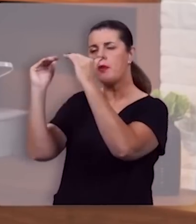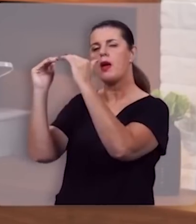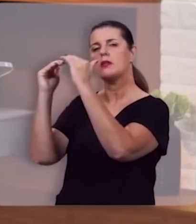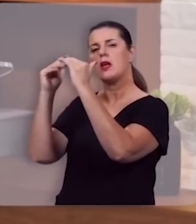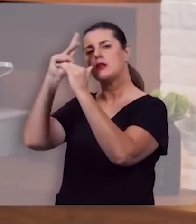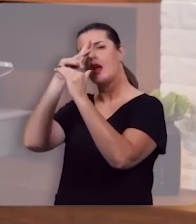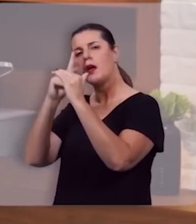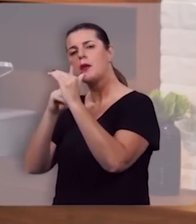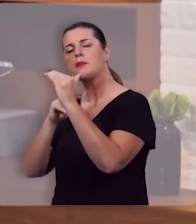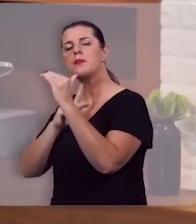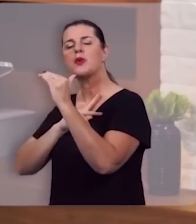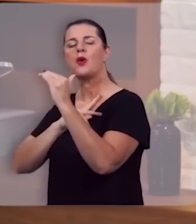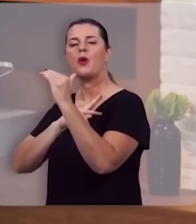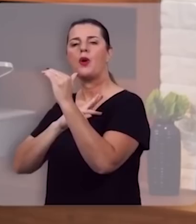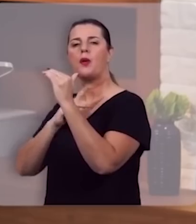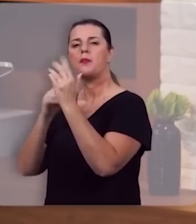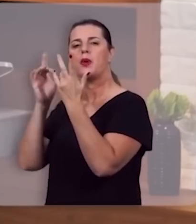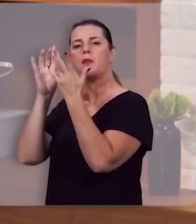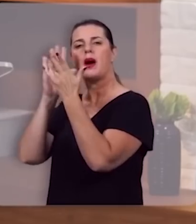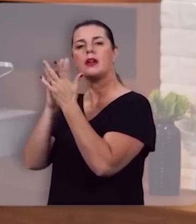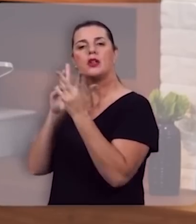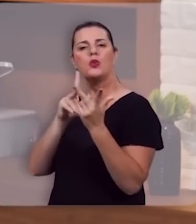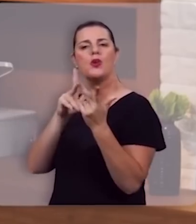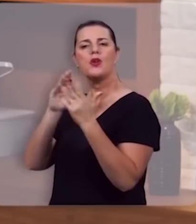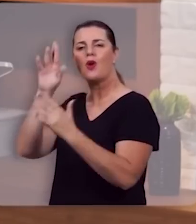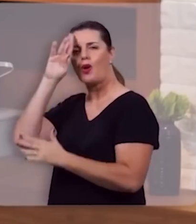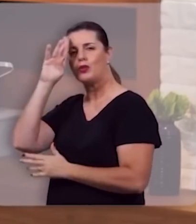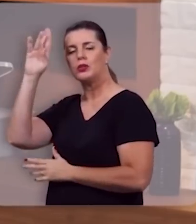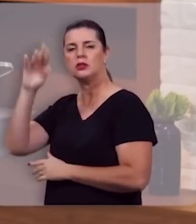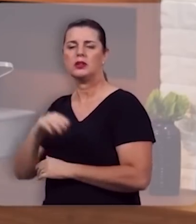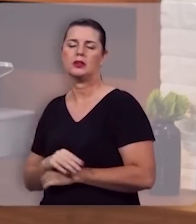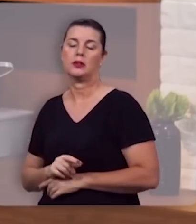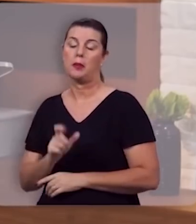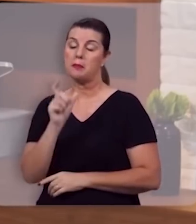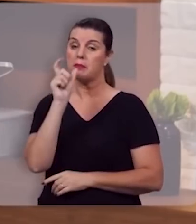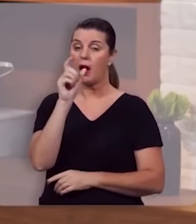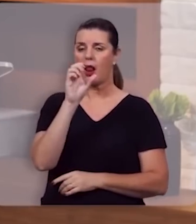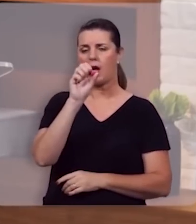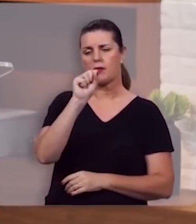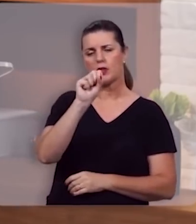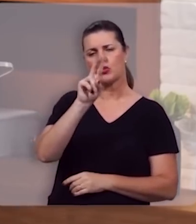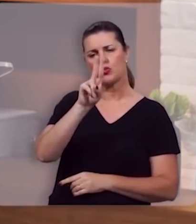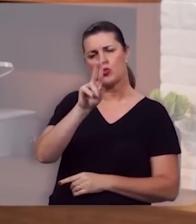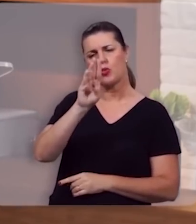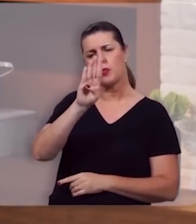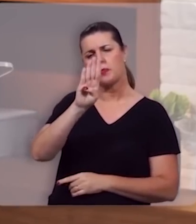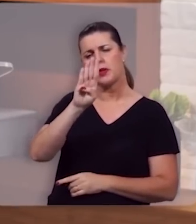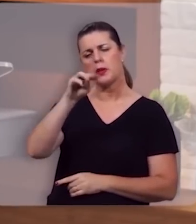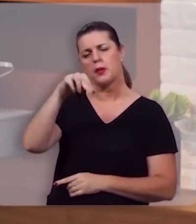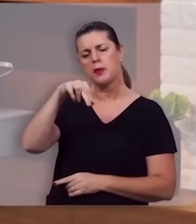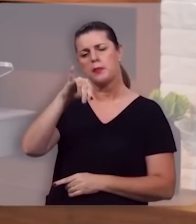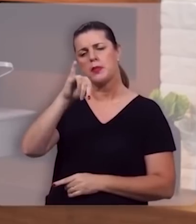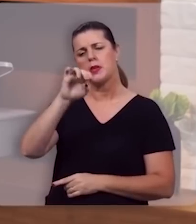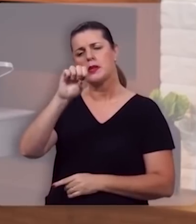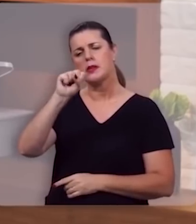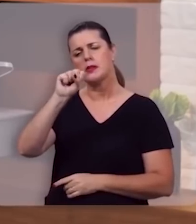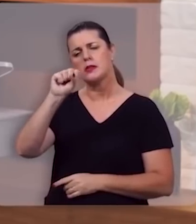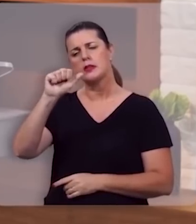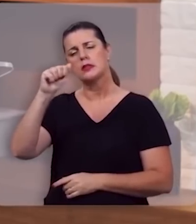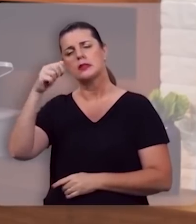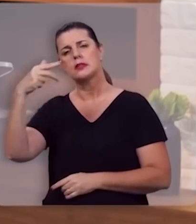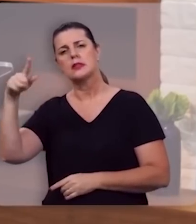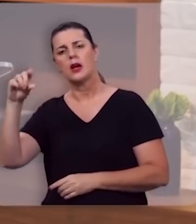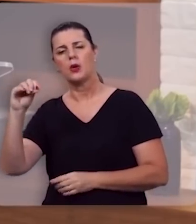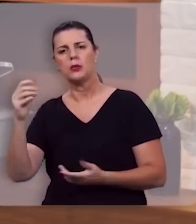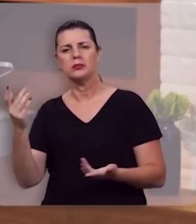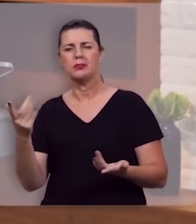marido como ao senhor eu estou convencido de que esta palavra submissão ela para muitos cheira